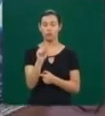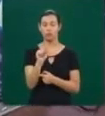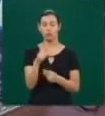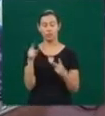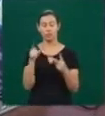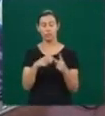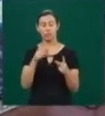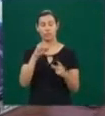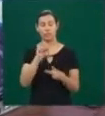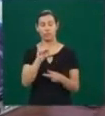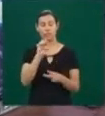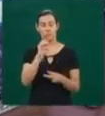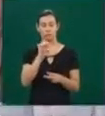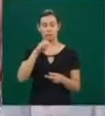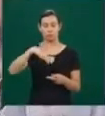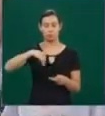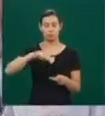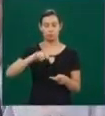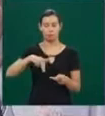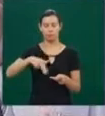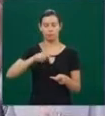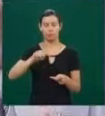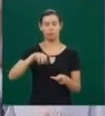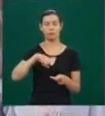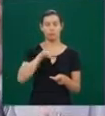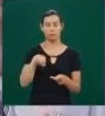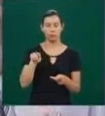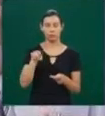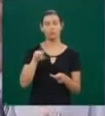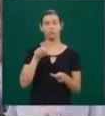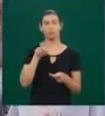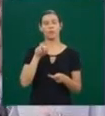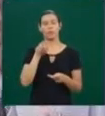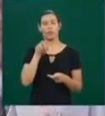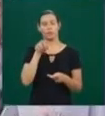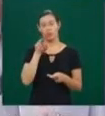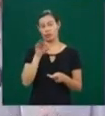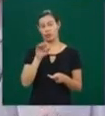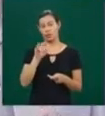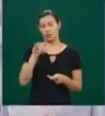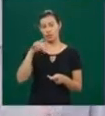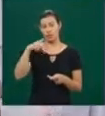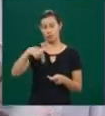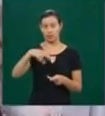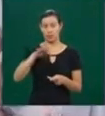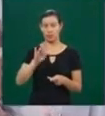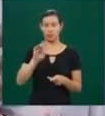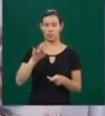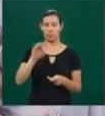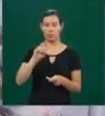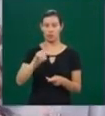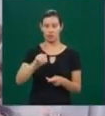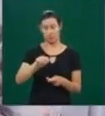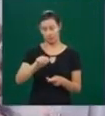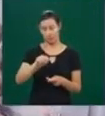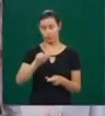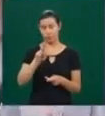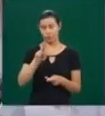inseminação intrauterina. Na inseminação intrauterina, nós já vamos estimular a ovulação,